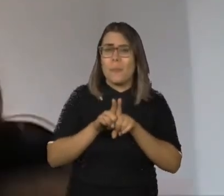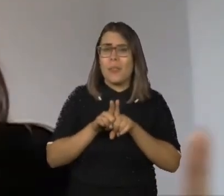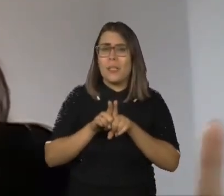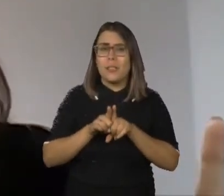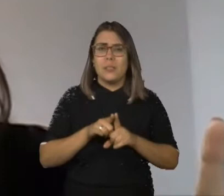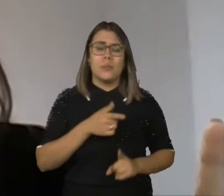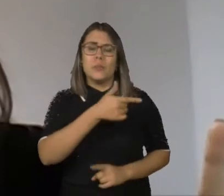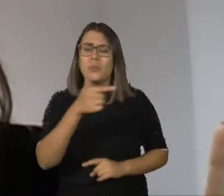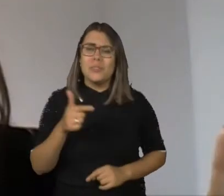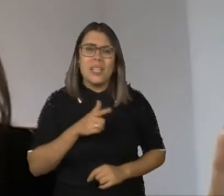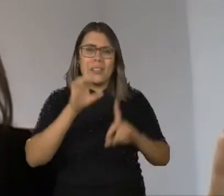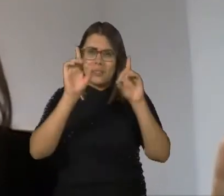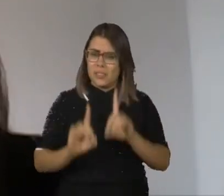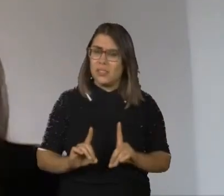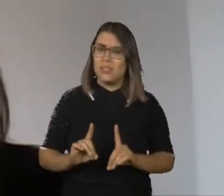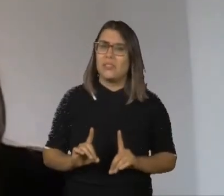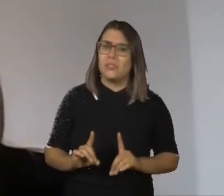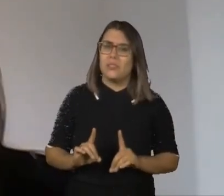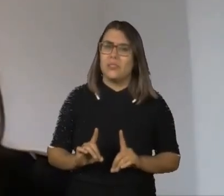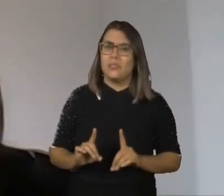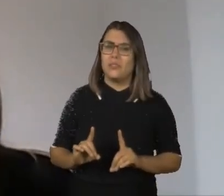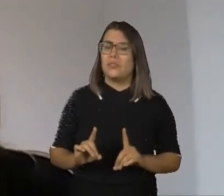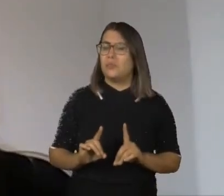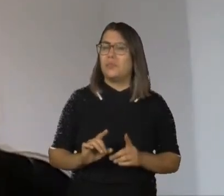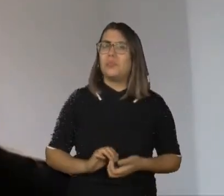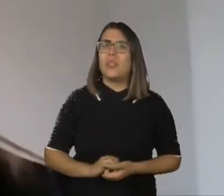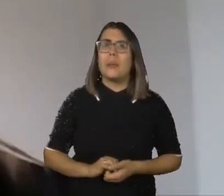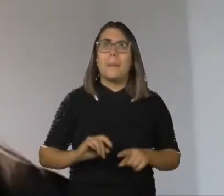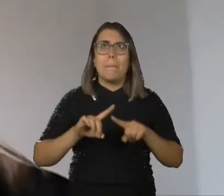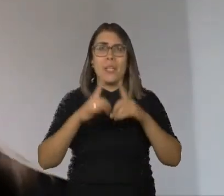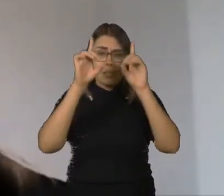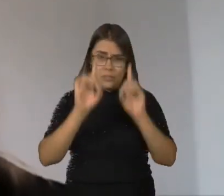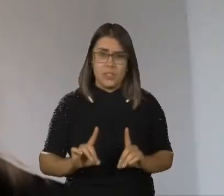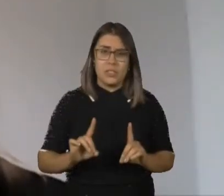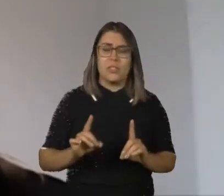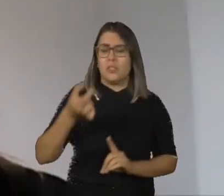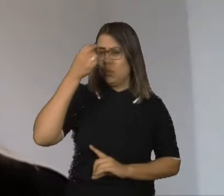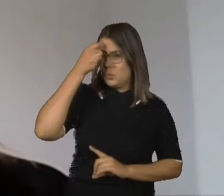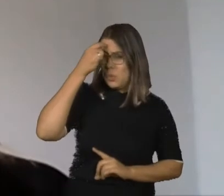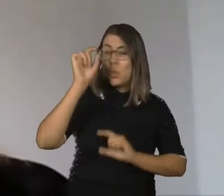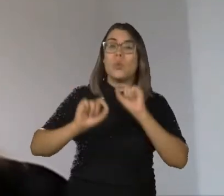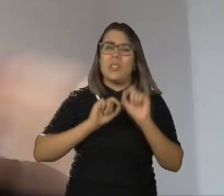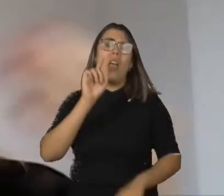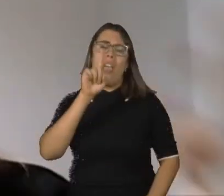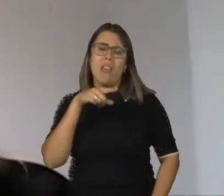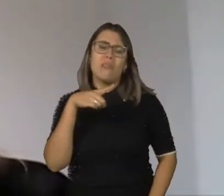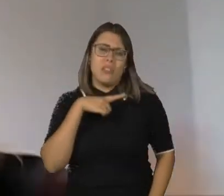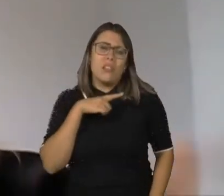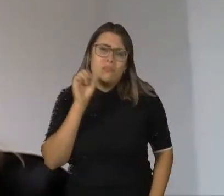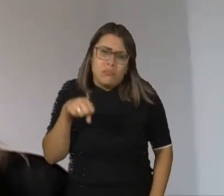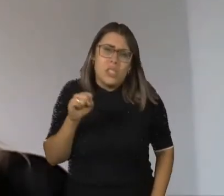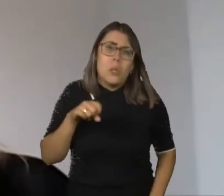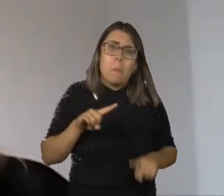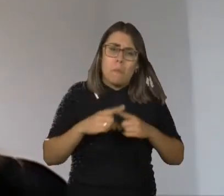que não há deficiência intelectual na síndrome de Down. Não é isso. A deficiência intelectual na síndrome, ela existe, ela sempre existiu, ela vai